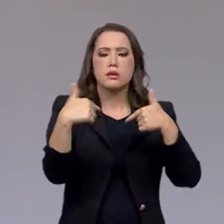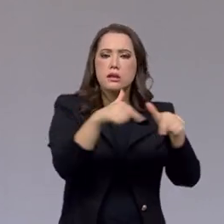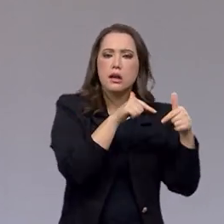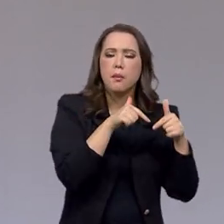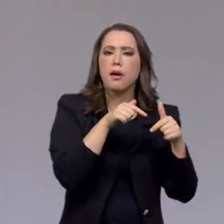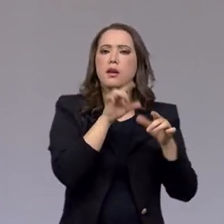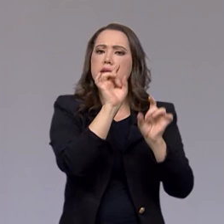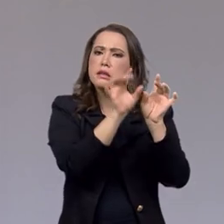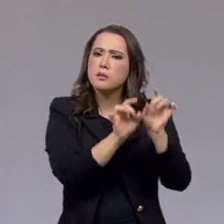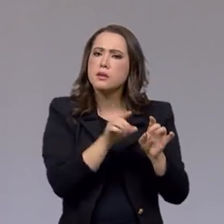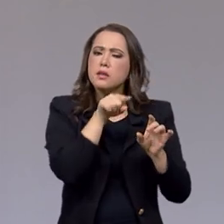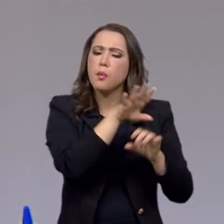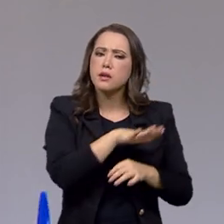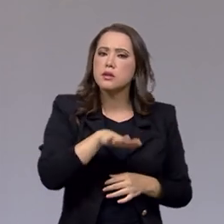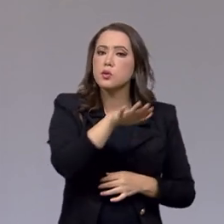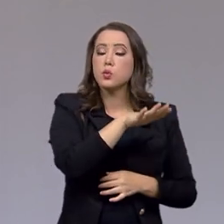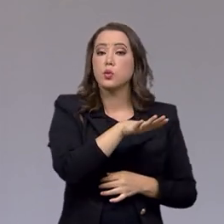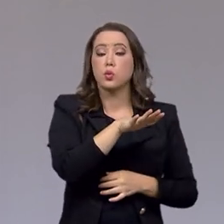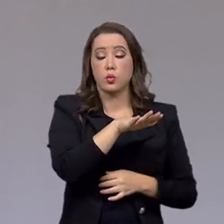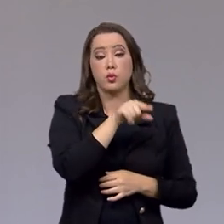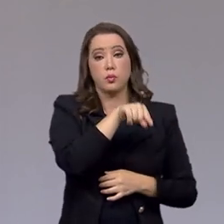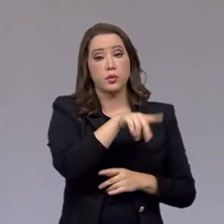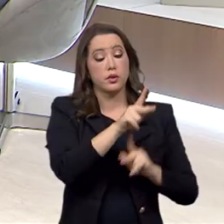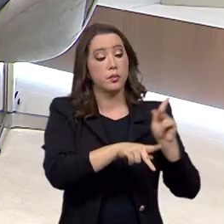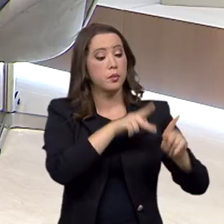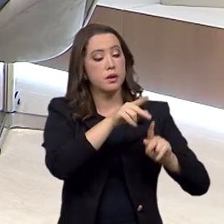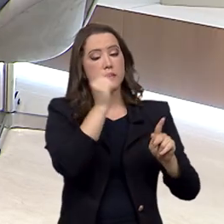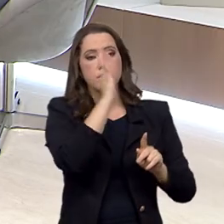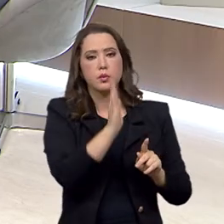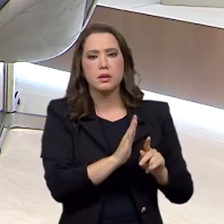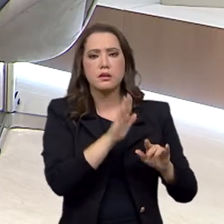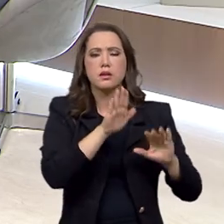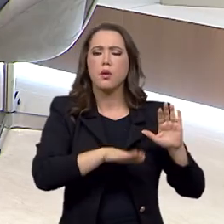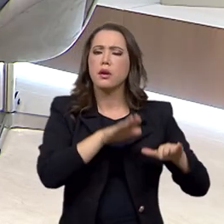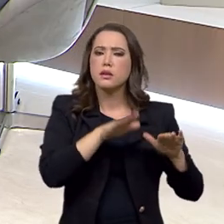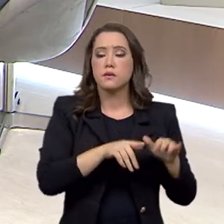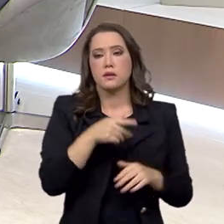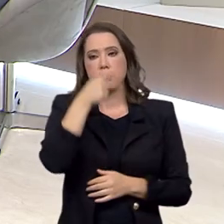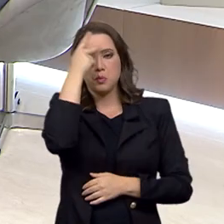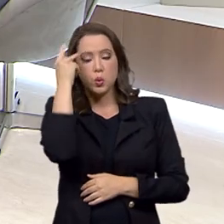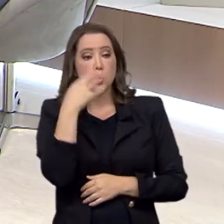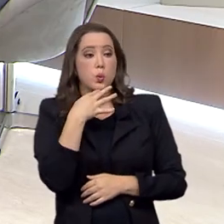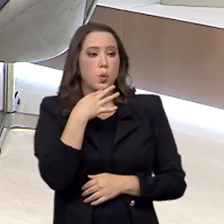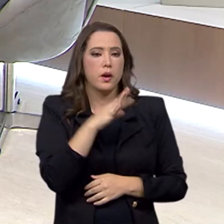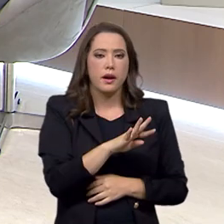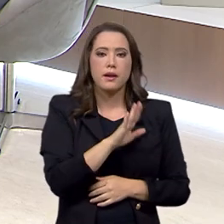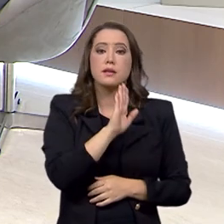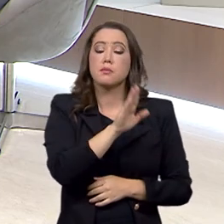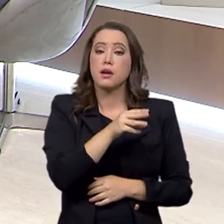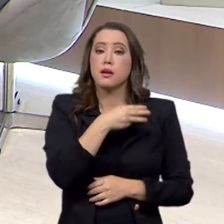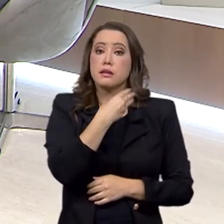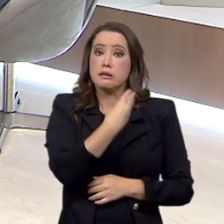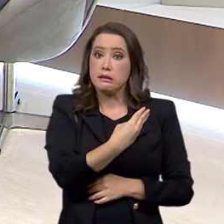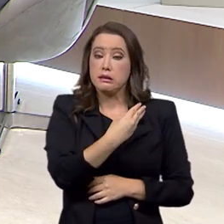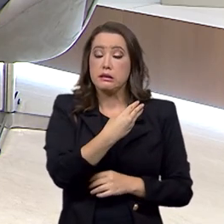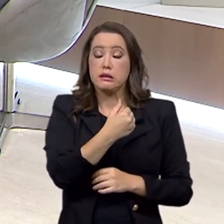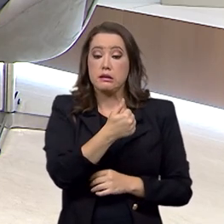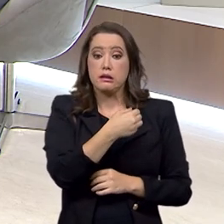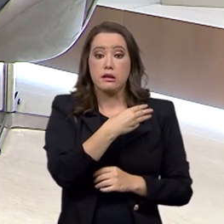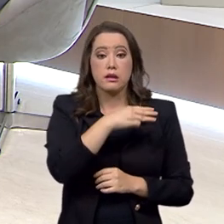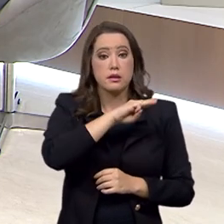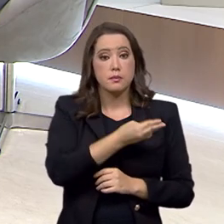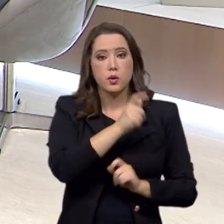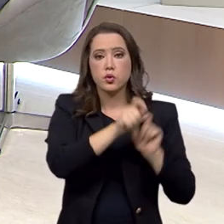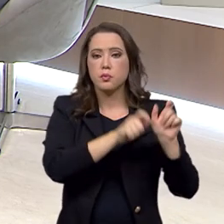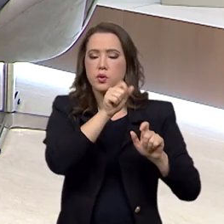para esse grupo da população brasileira, que muitas pessoas não sabem, mas são 13 milhões de pessoas no